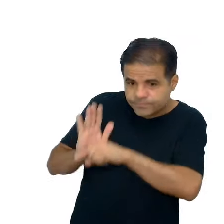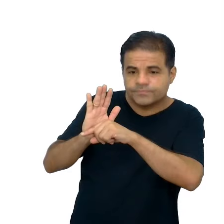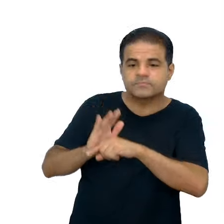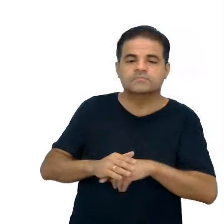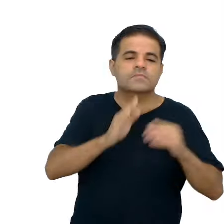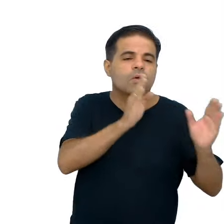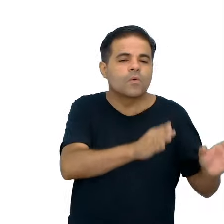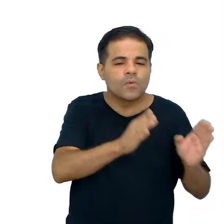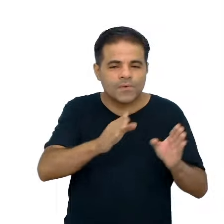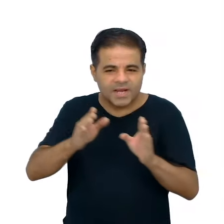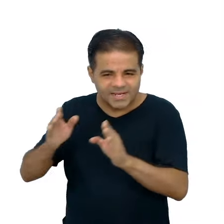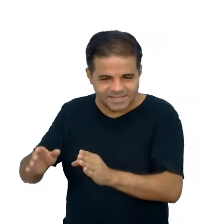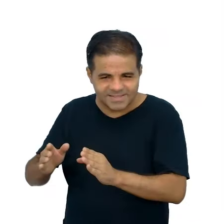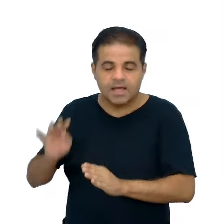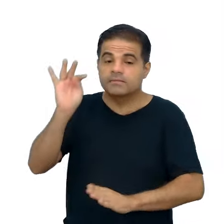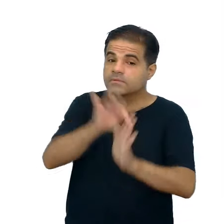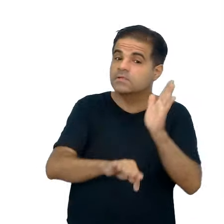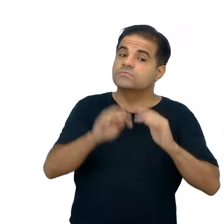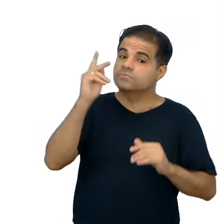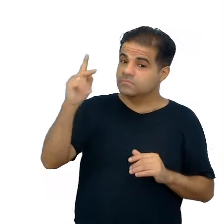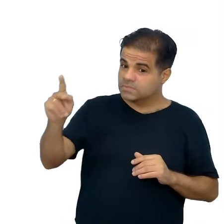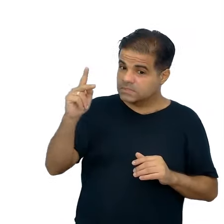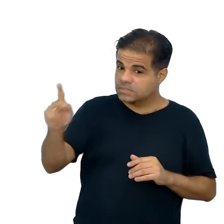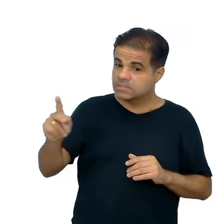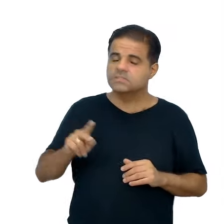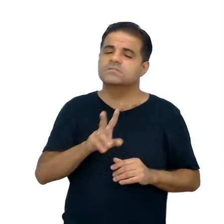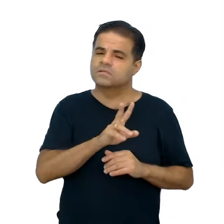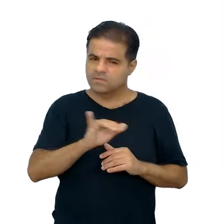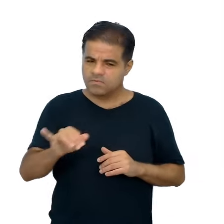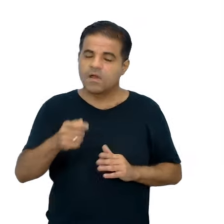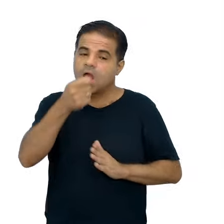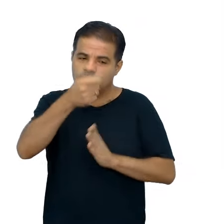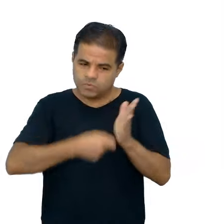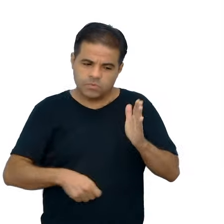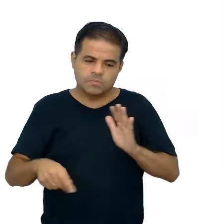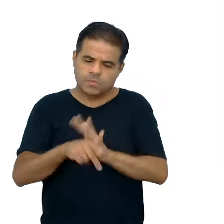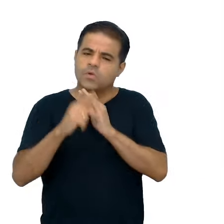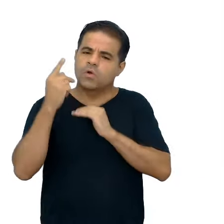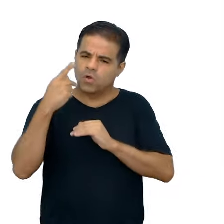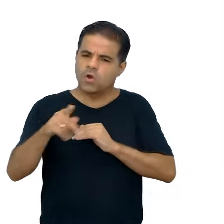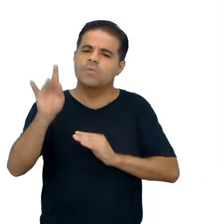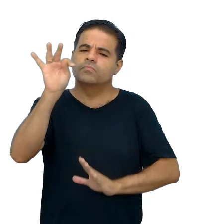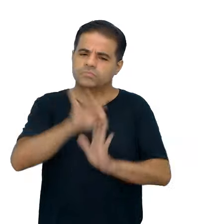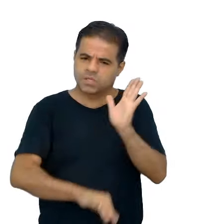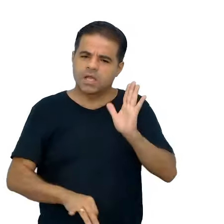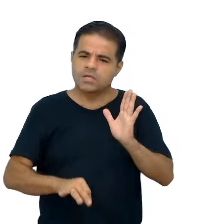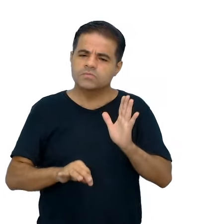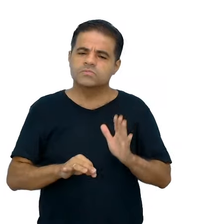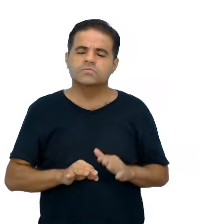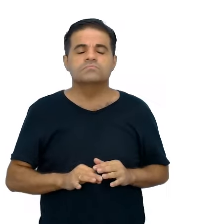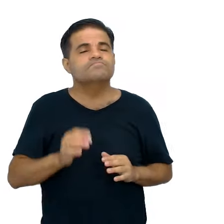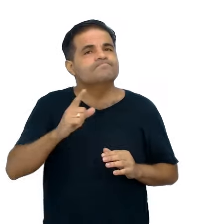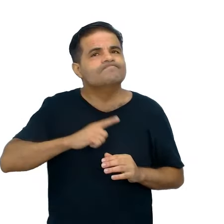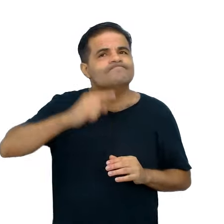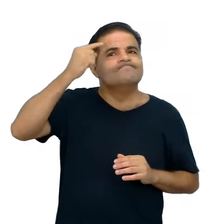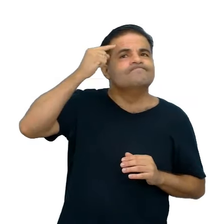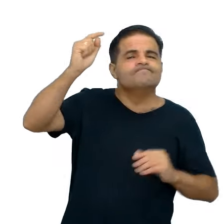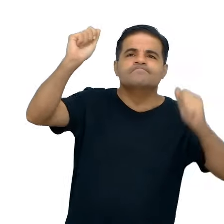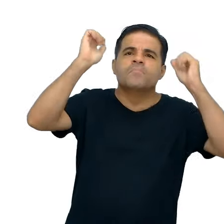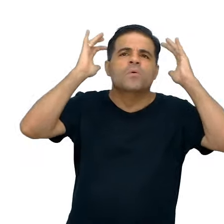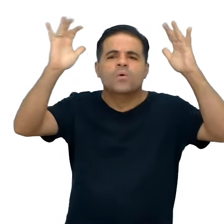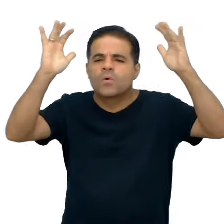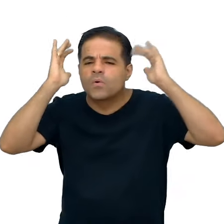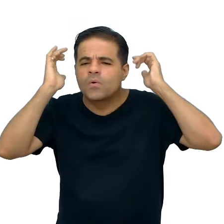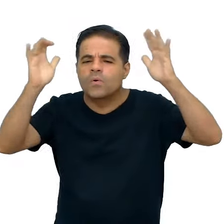na organização do texto dele, que ele também será autor do seu próprio texto, né, aí pensando na ideia de